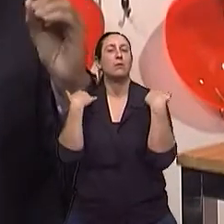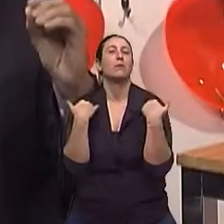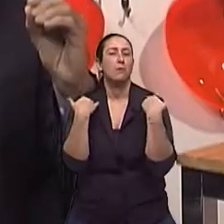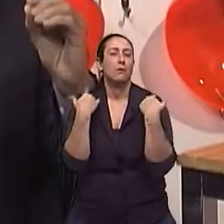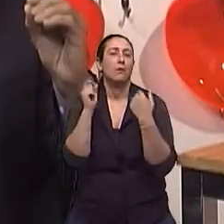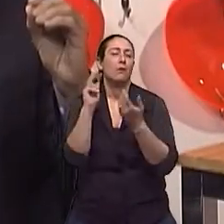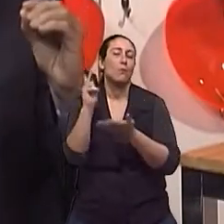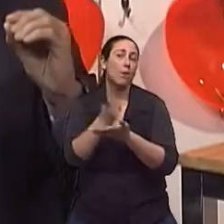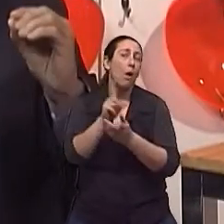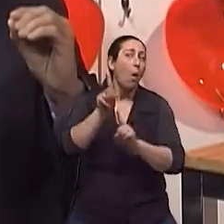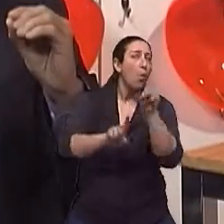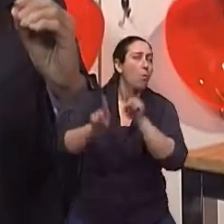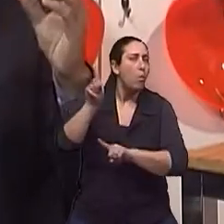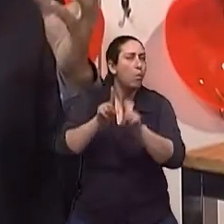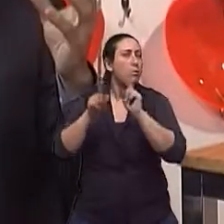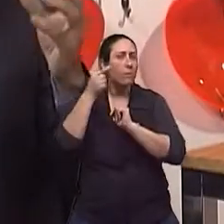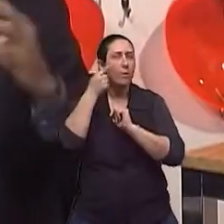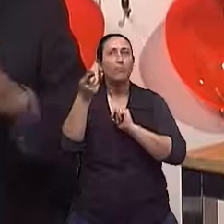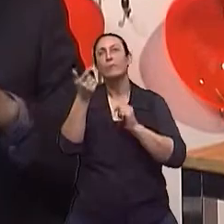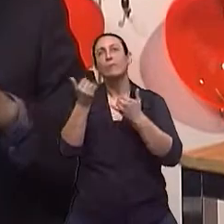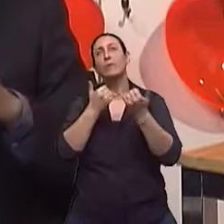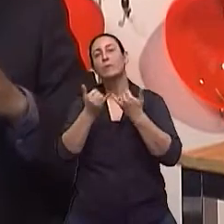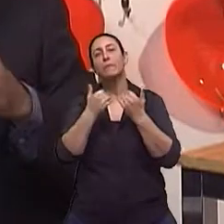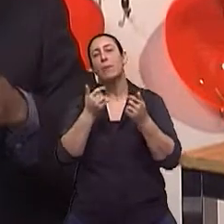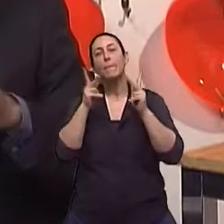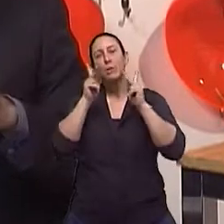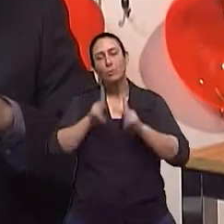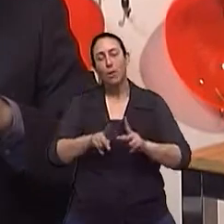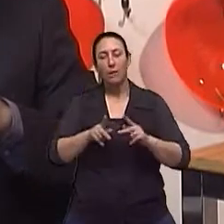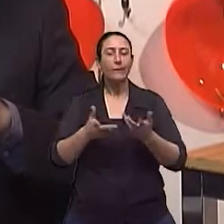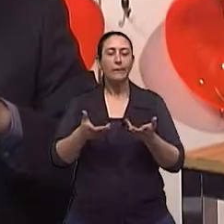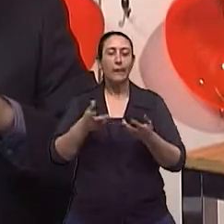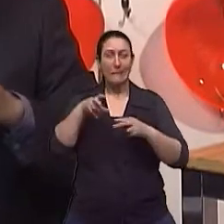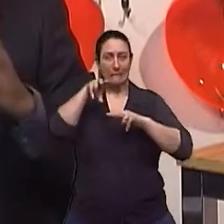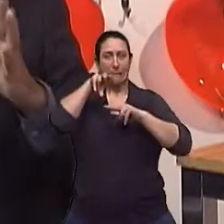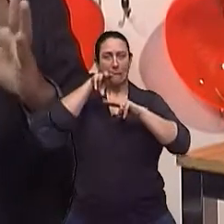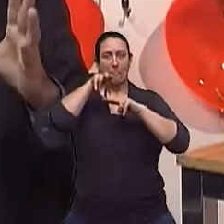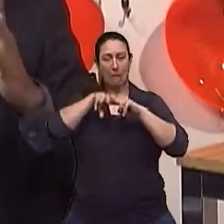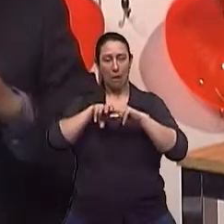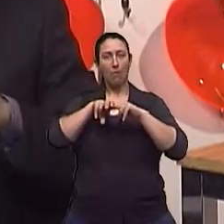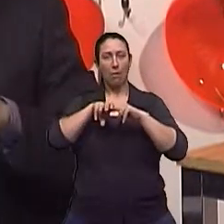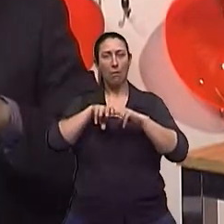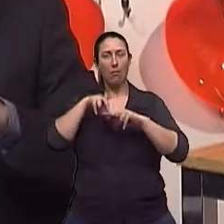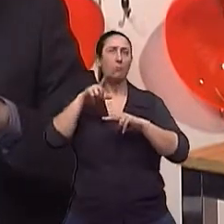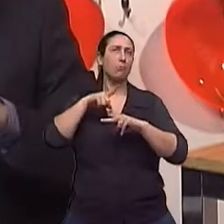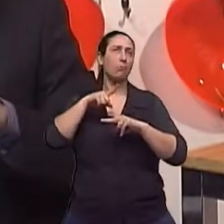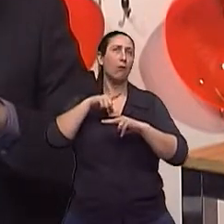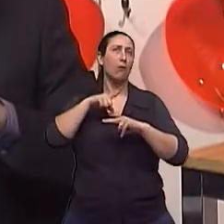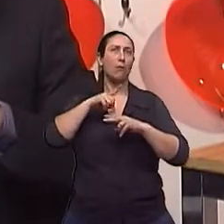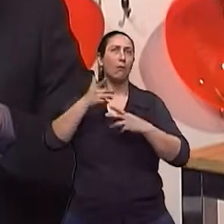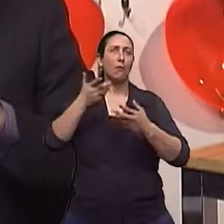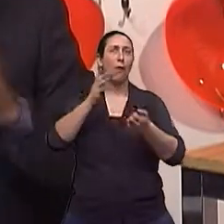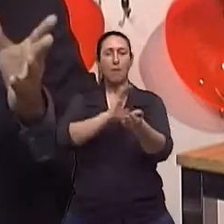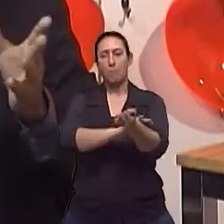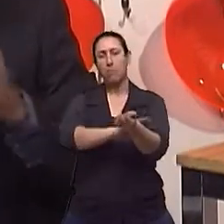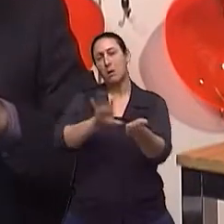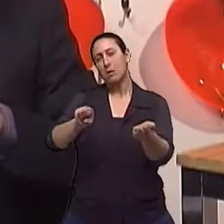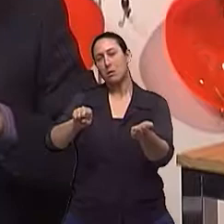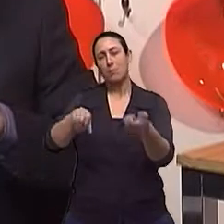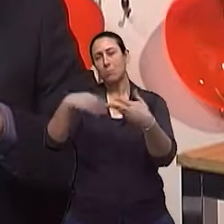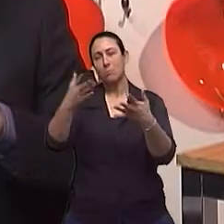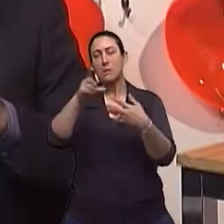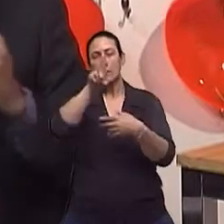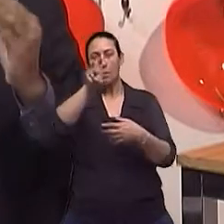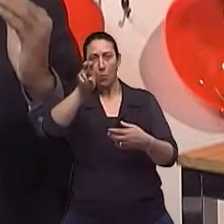20 ou 30 milímetros de mercúrio. Então, por exemplo, a pessoa quando está sentada, tem uma pressão, digamos, de 15, né? Ou 150,